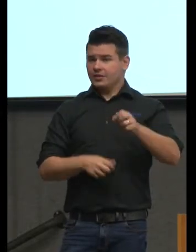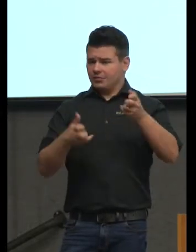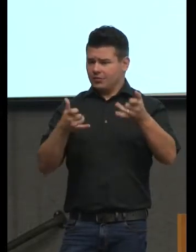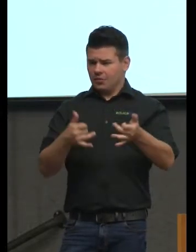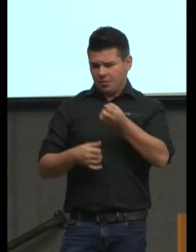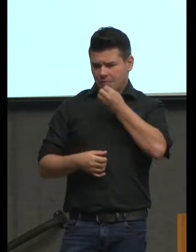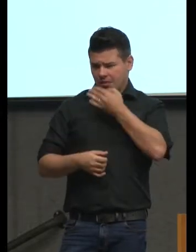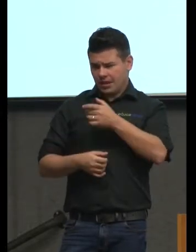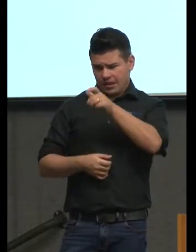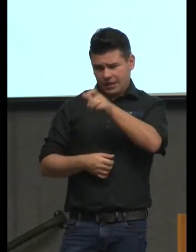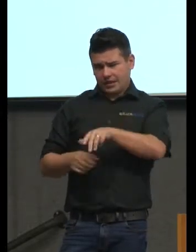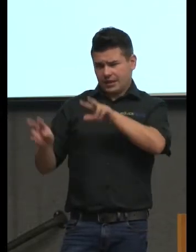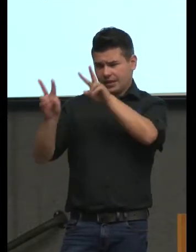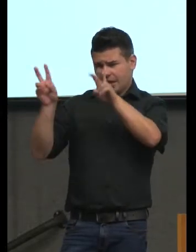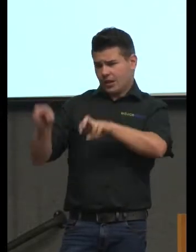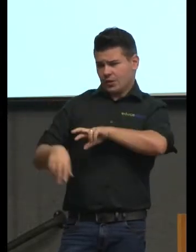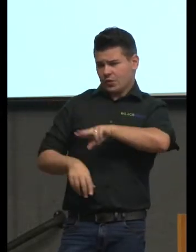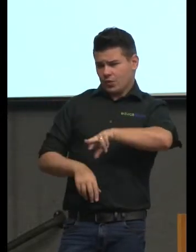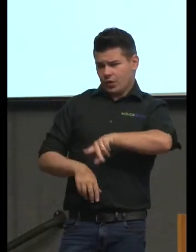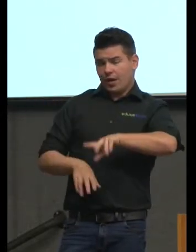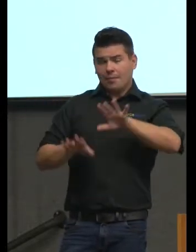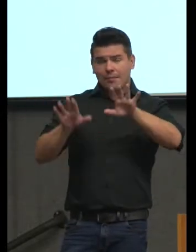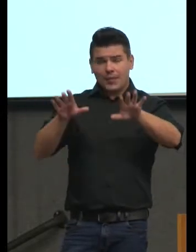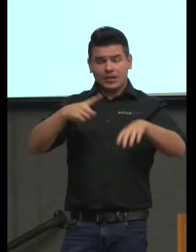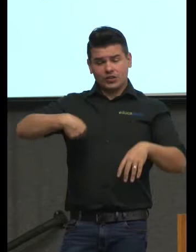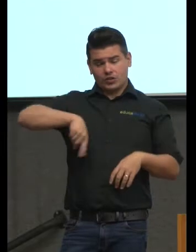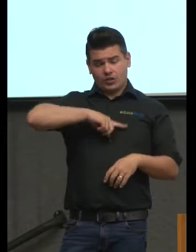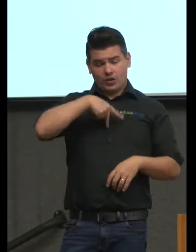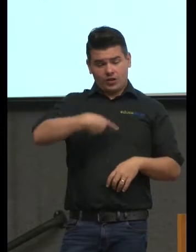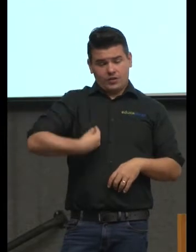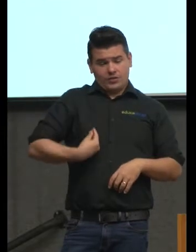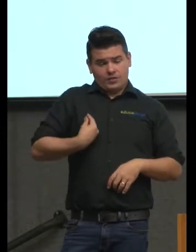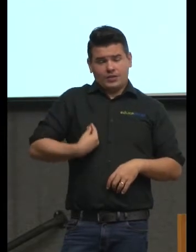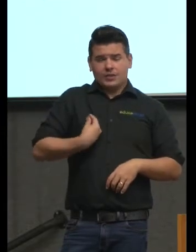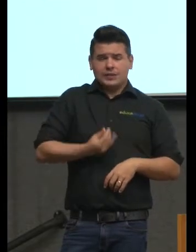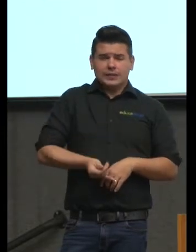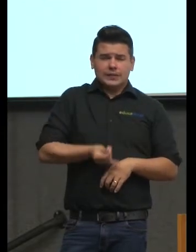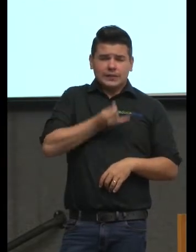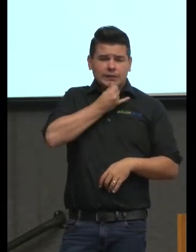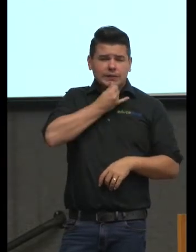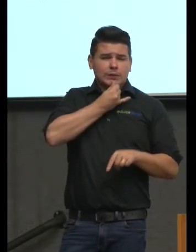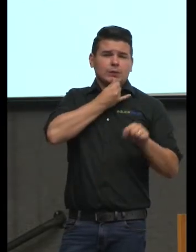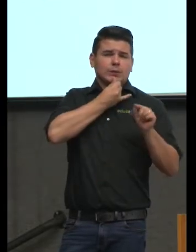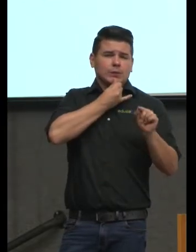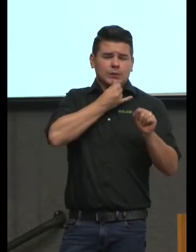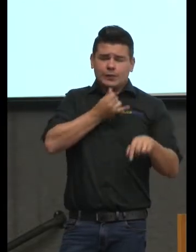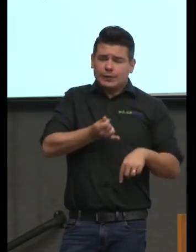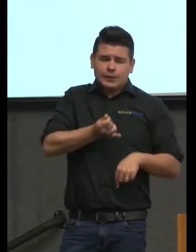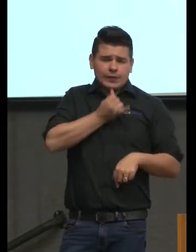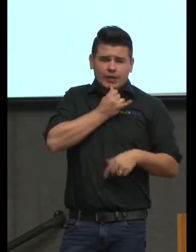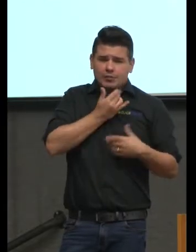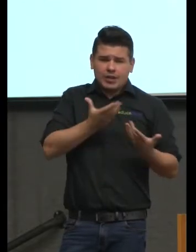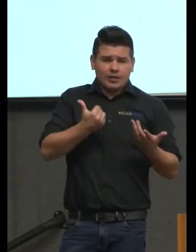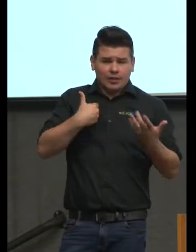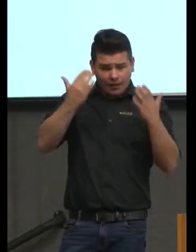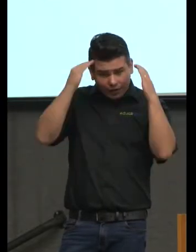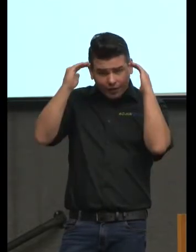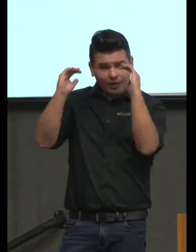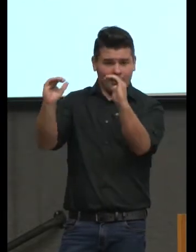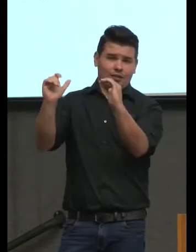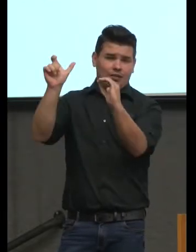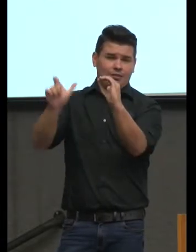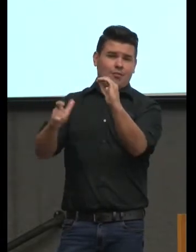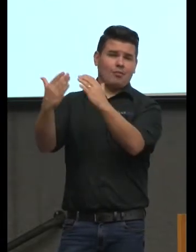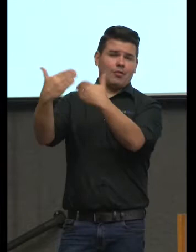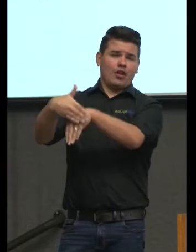não tenha usado esse termo nós estamos infelizmente muito muito submetidos a ideia de